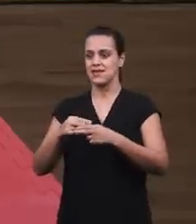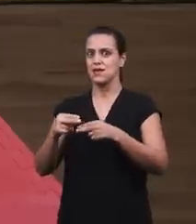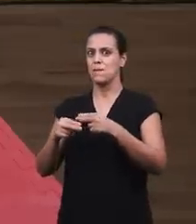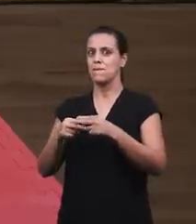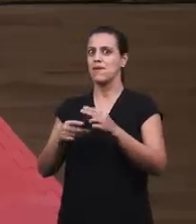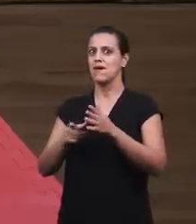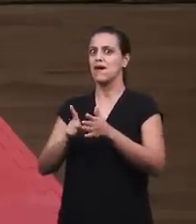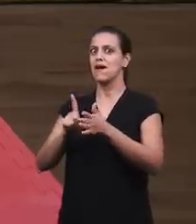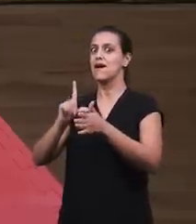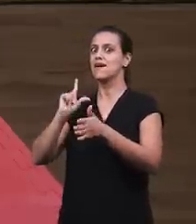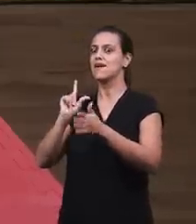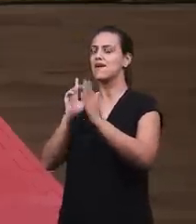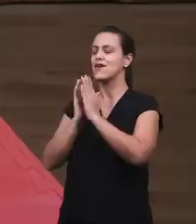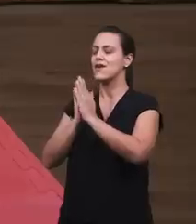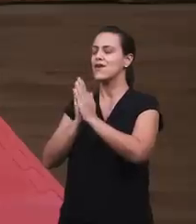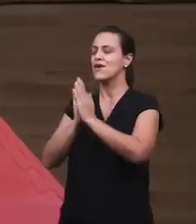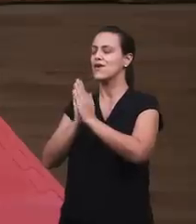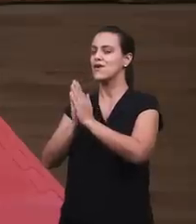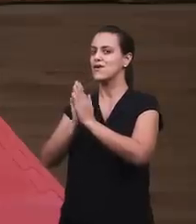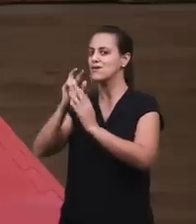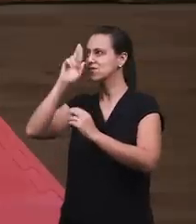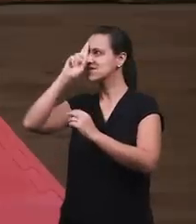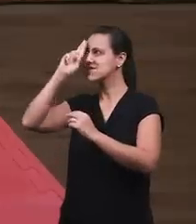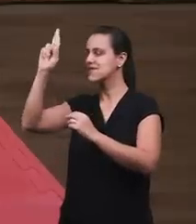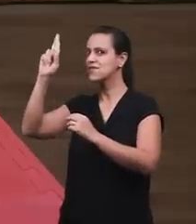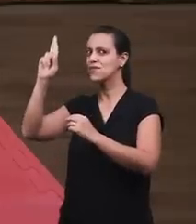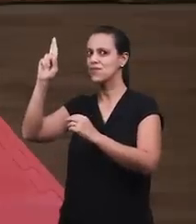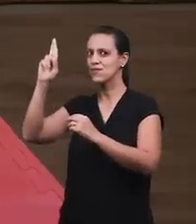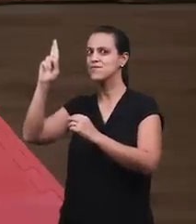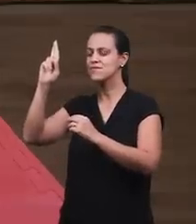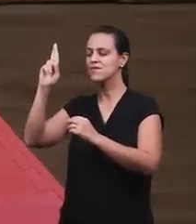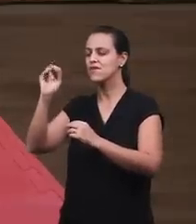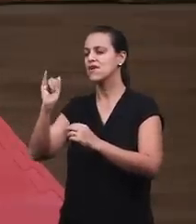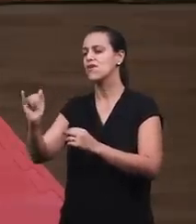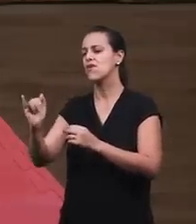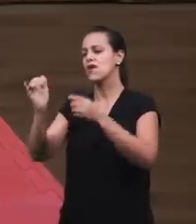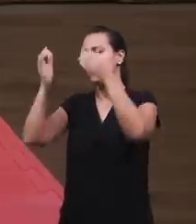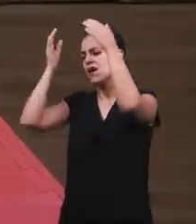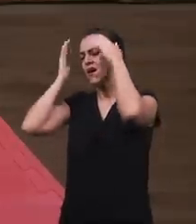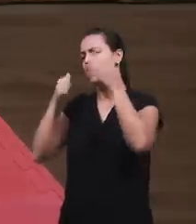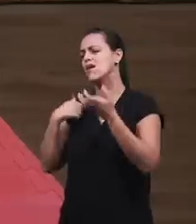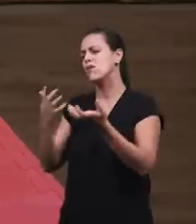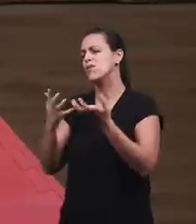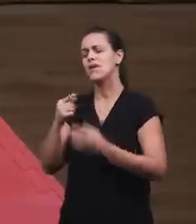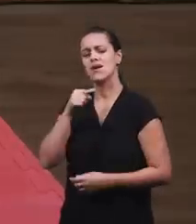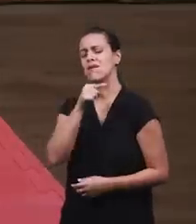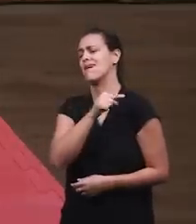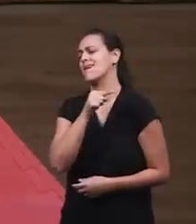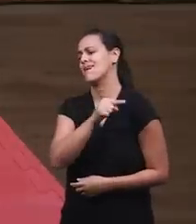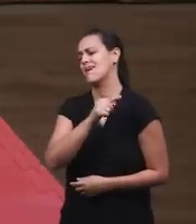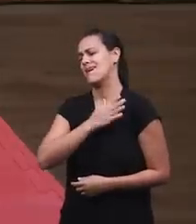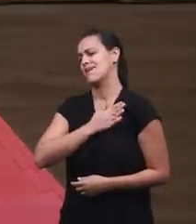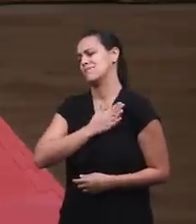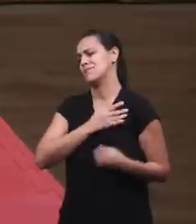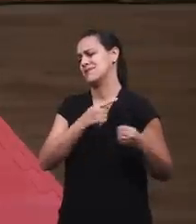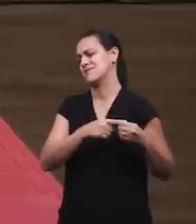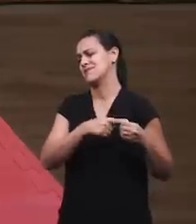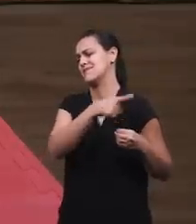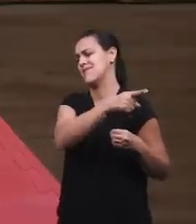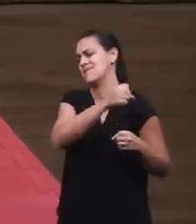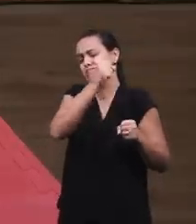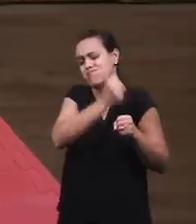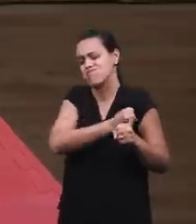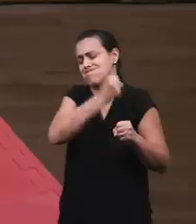orou ao Senhor E ele disse ao rei Rei, eu quero ir lá na minha cidade Para